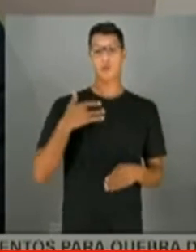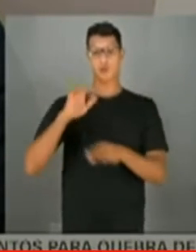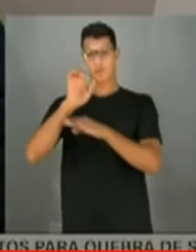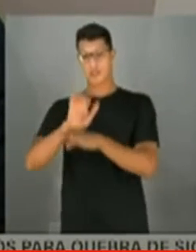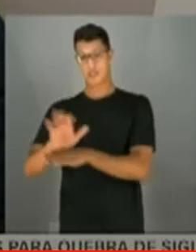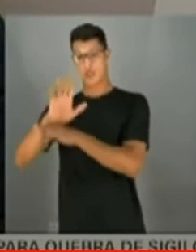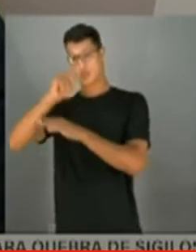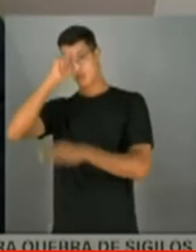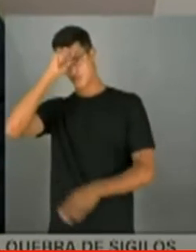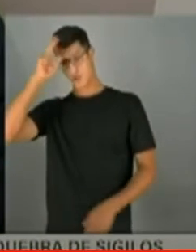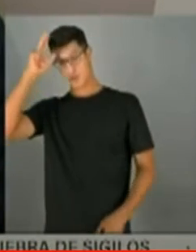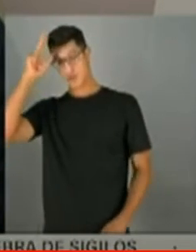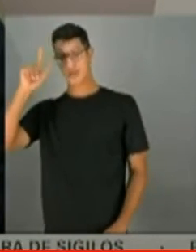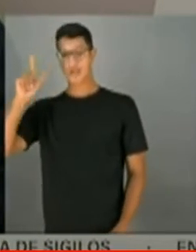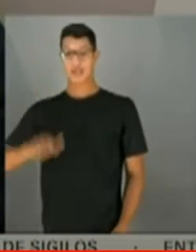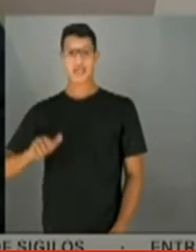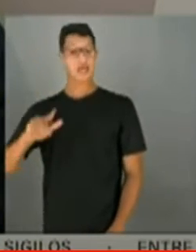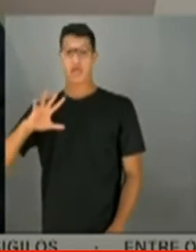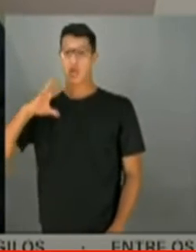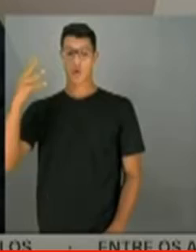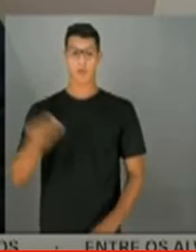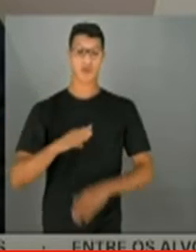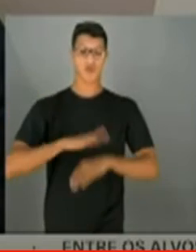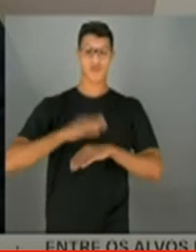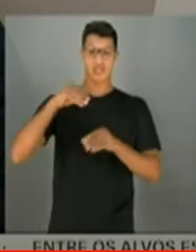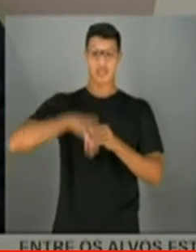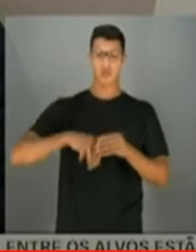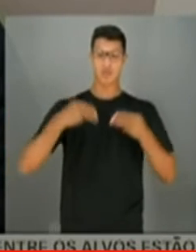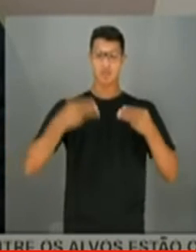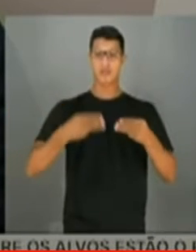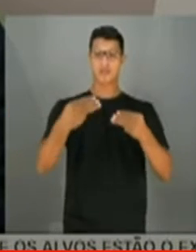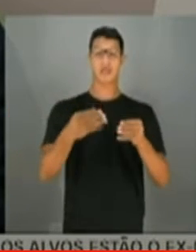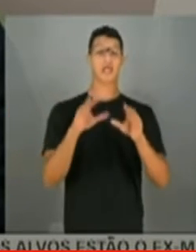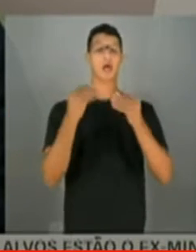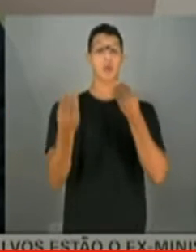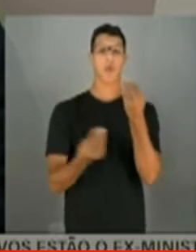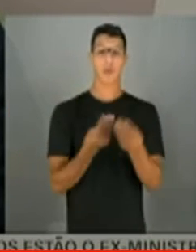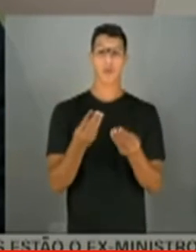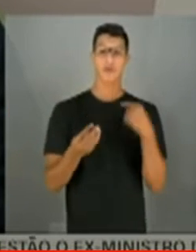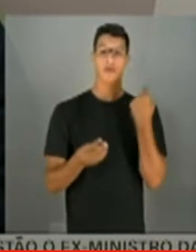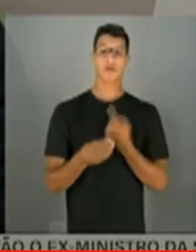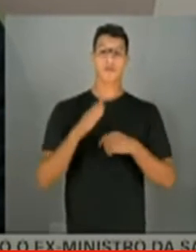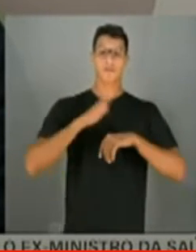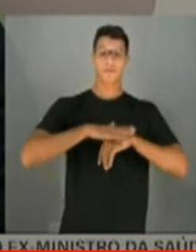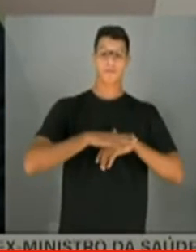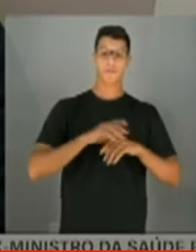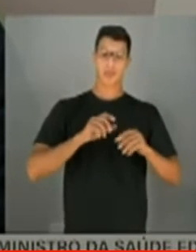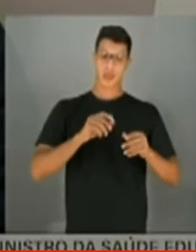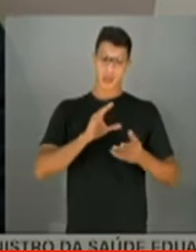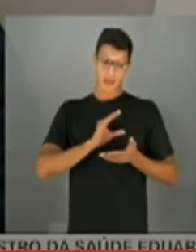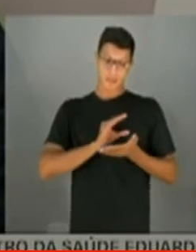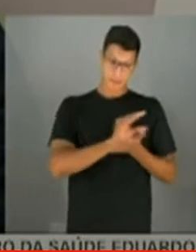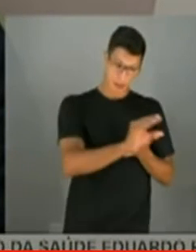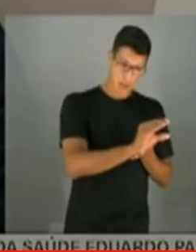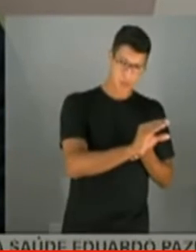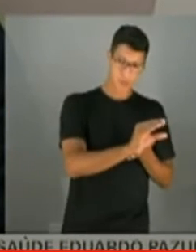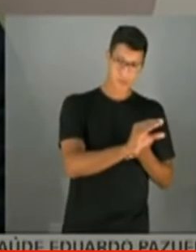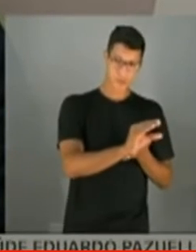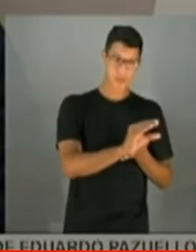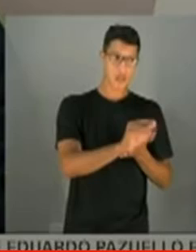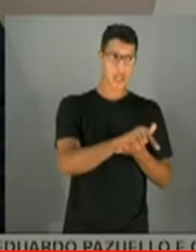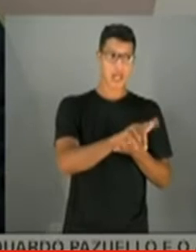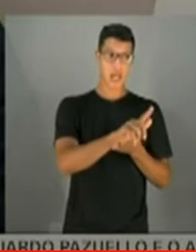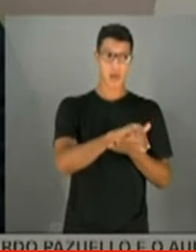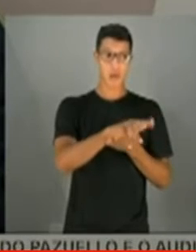municípios, ela é totalmente executada no Ministério da seguinte forma. Nós realizamos o empenho, liquidamos